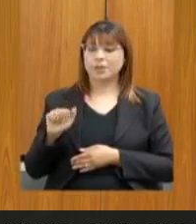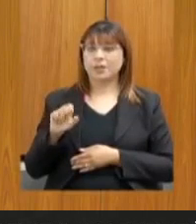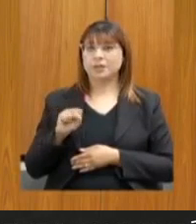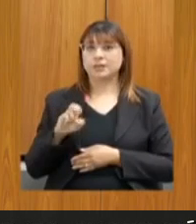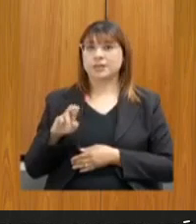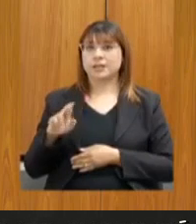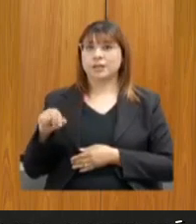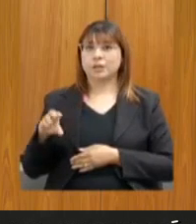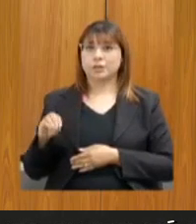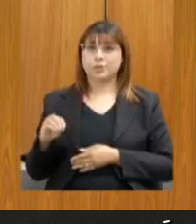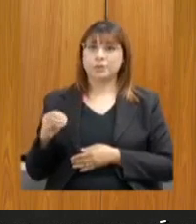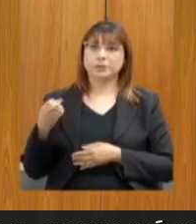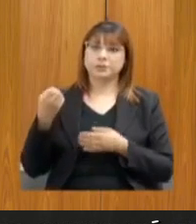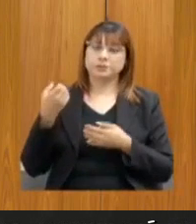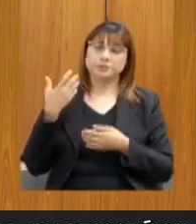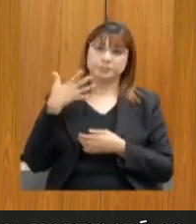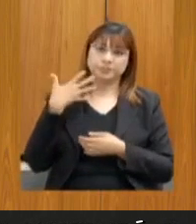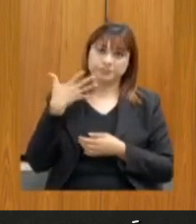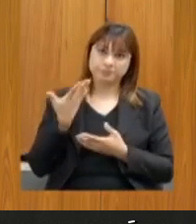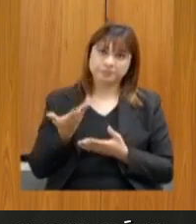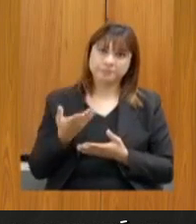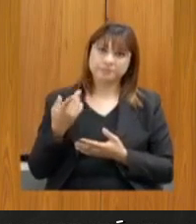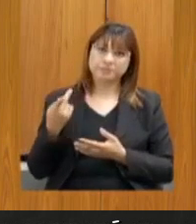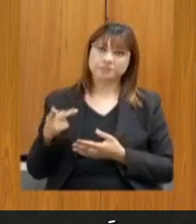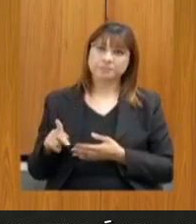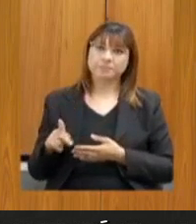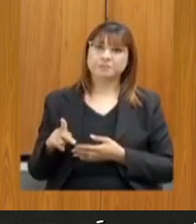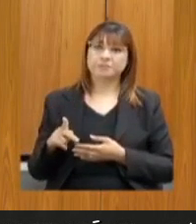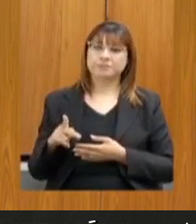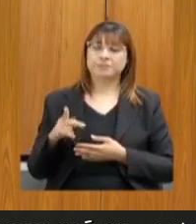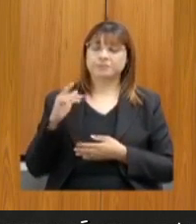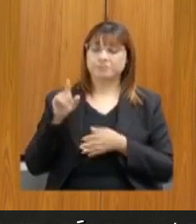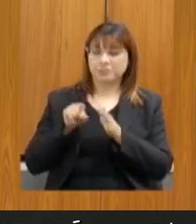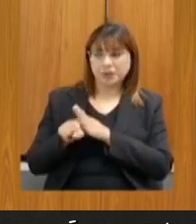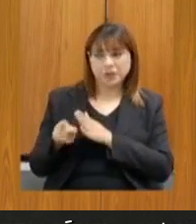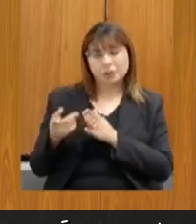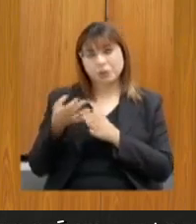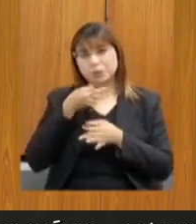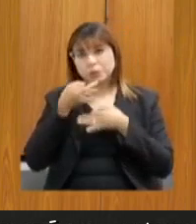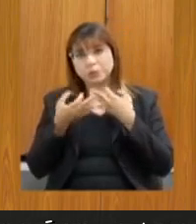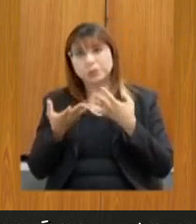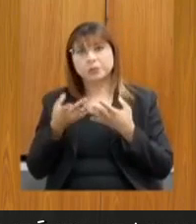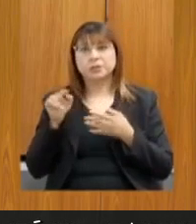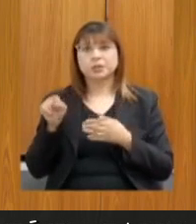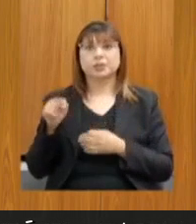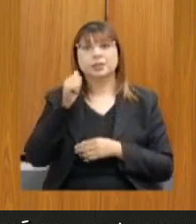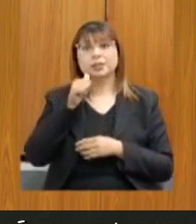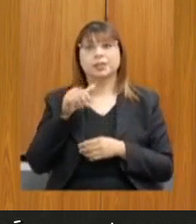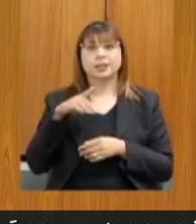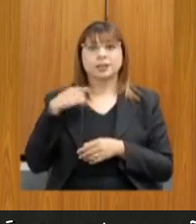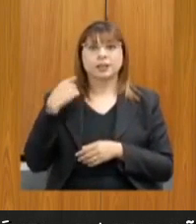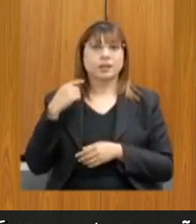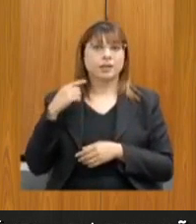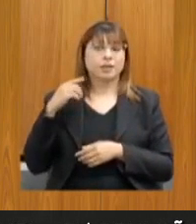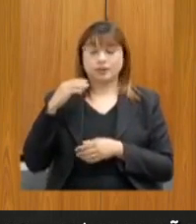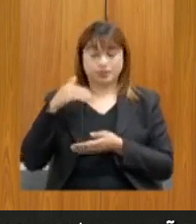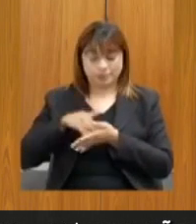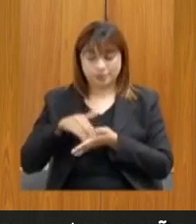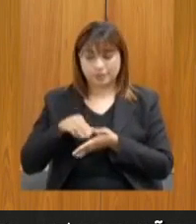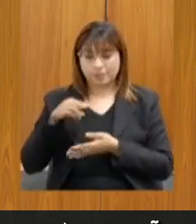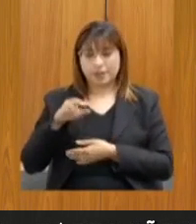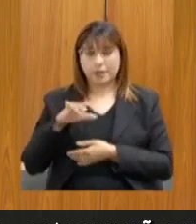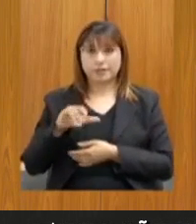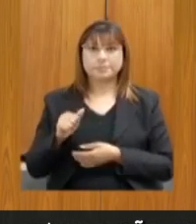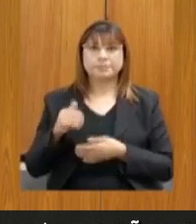considerações e suas indicações para a secretária Marília. Com a palavra, deputada Laura. Obrigada, presidente.